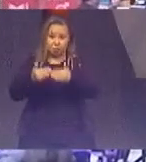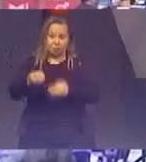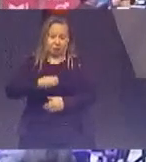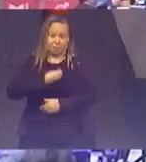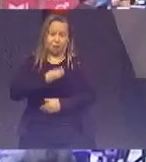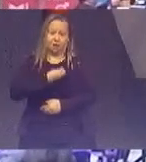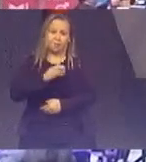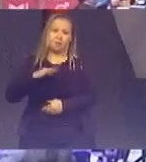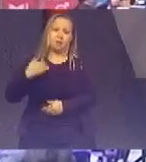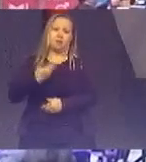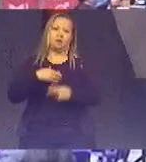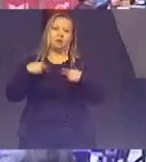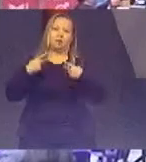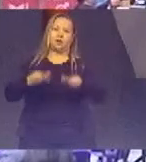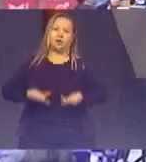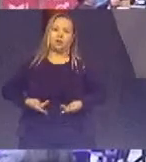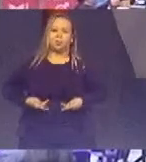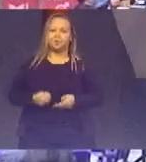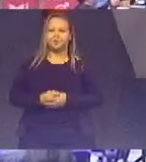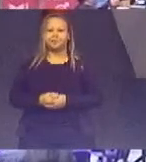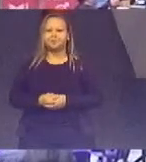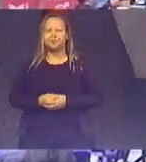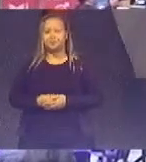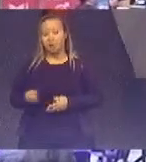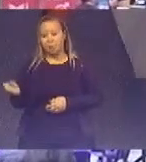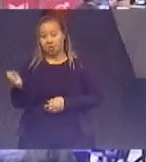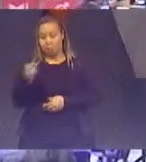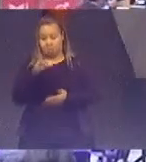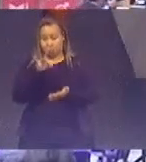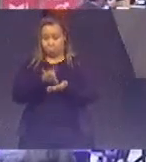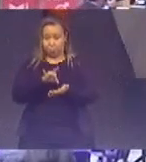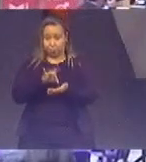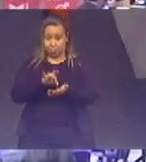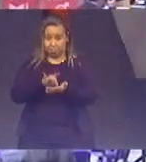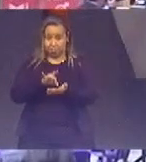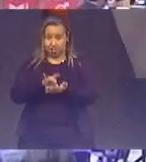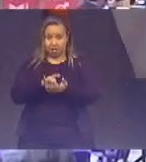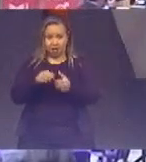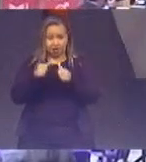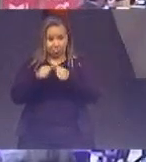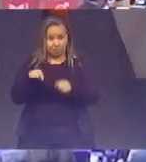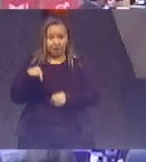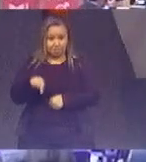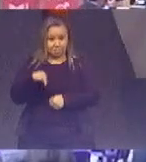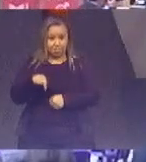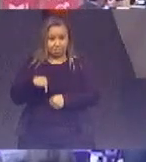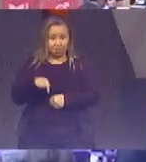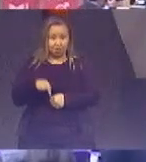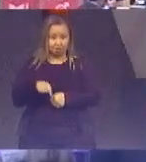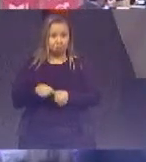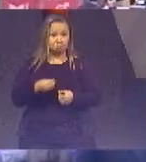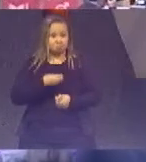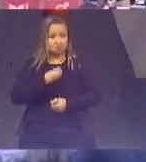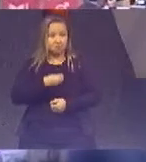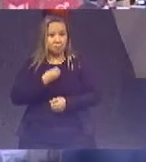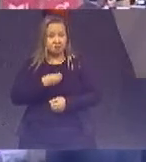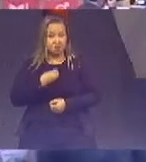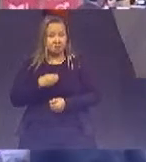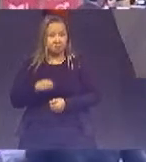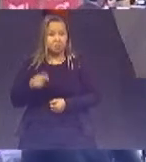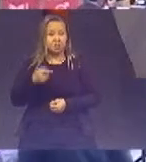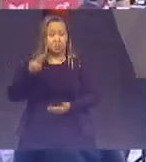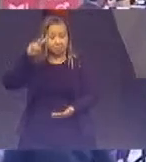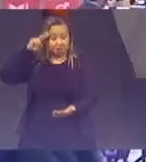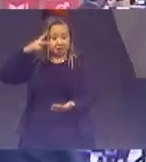essa nova realidade a qual estamos inexoravelmente condenados deve ser reconhecida e